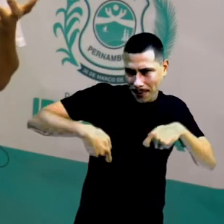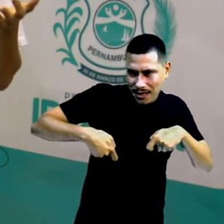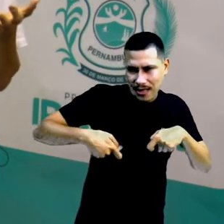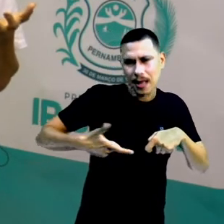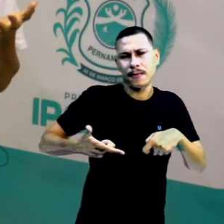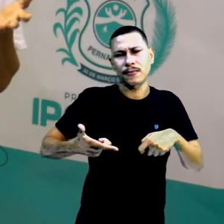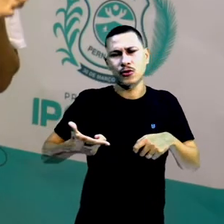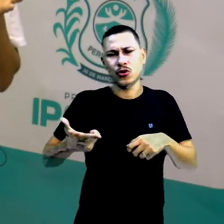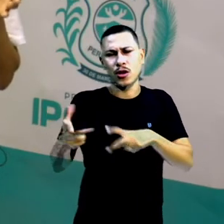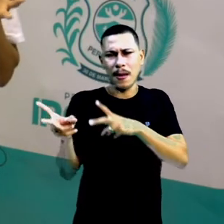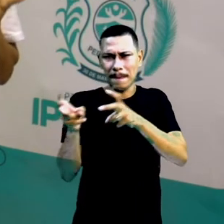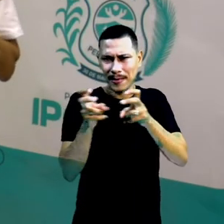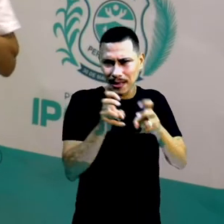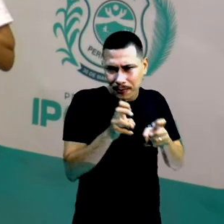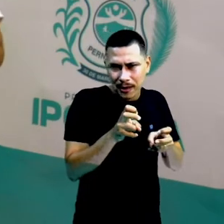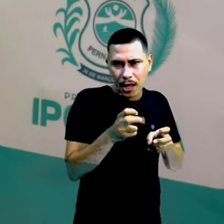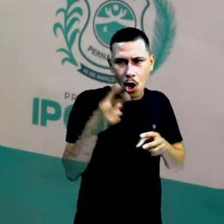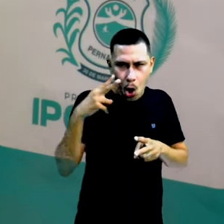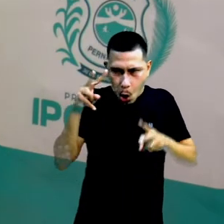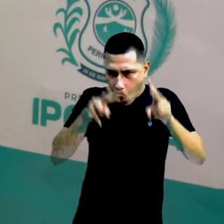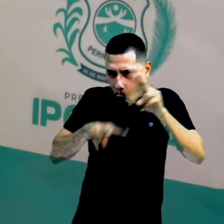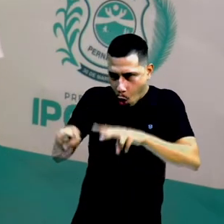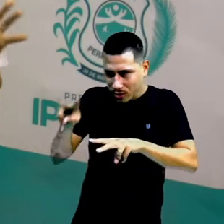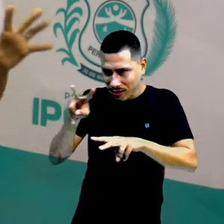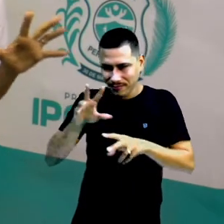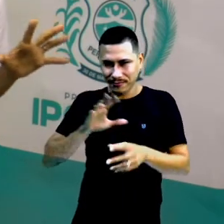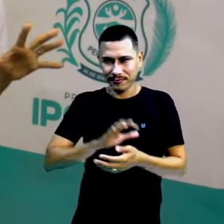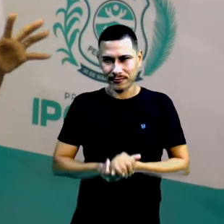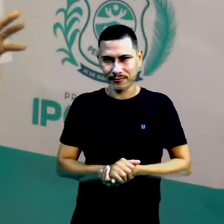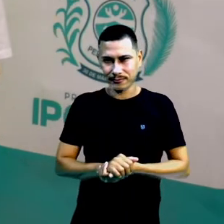classificá-lo. Então, dá uma olhadinha assim, volta.